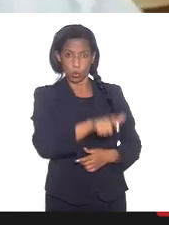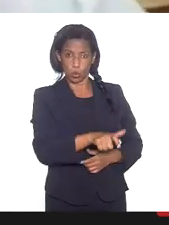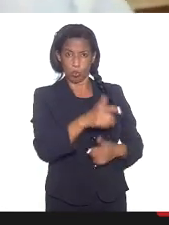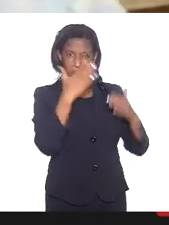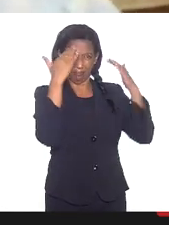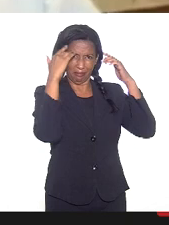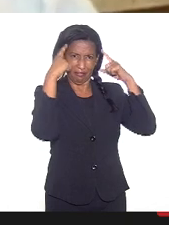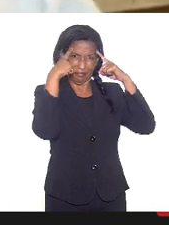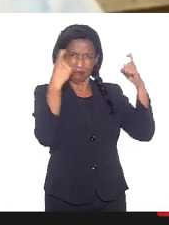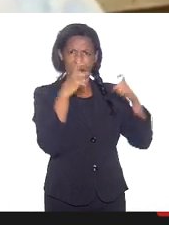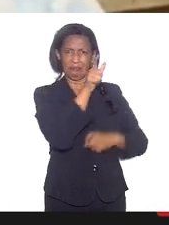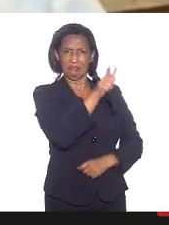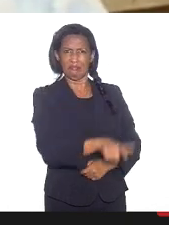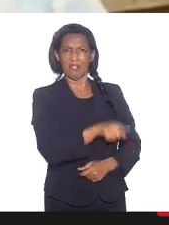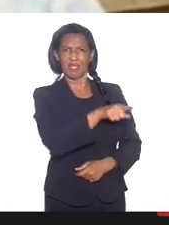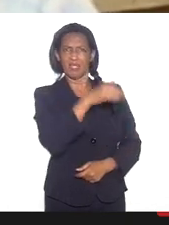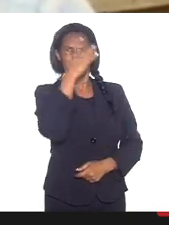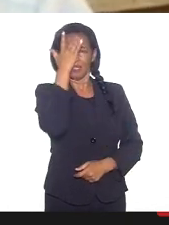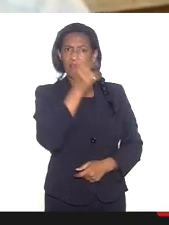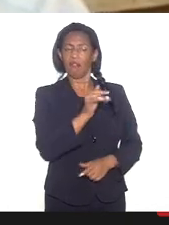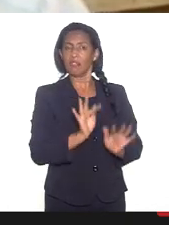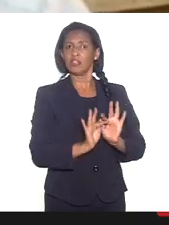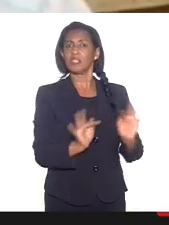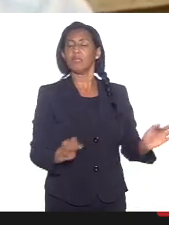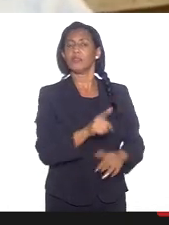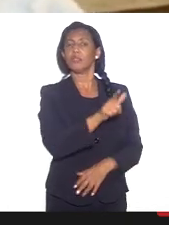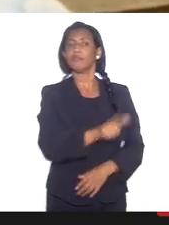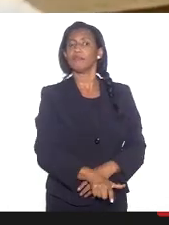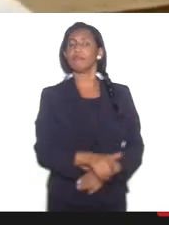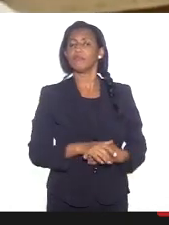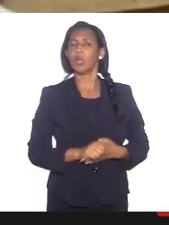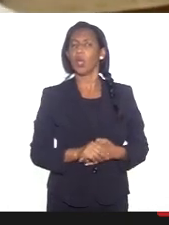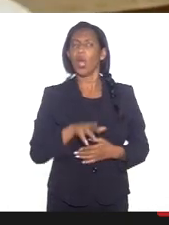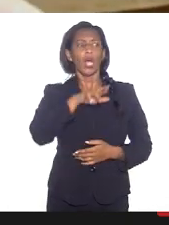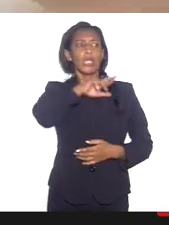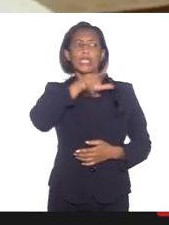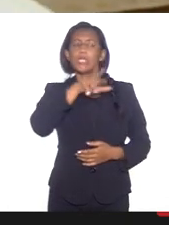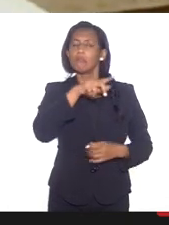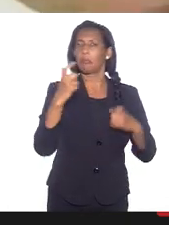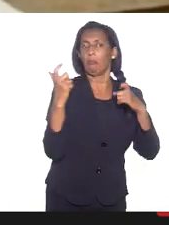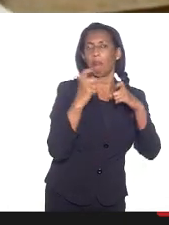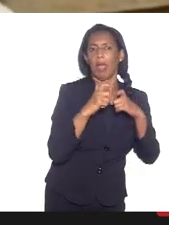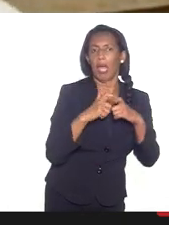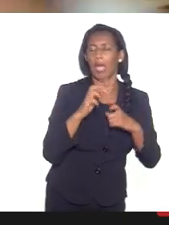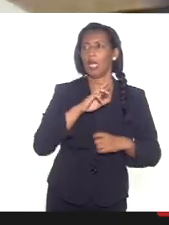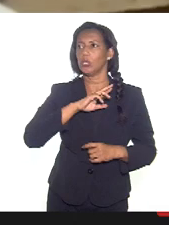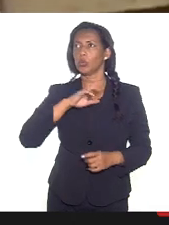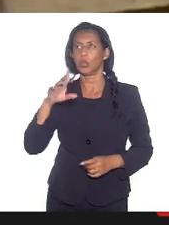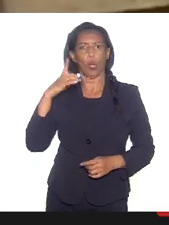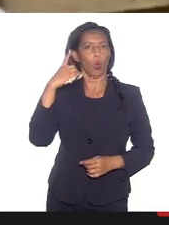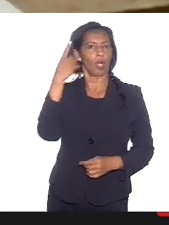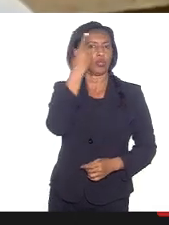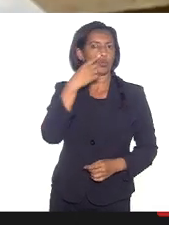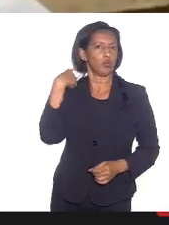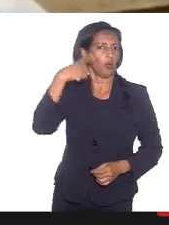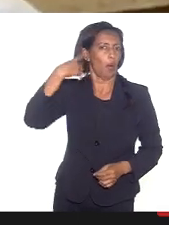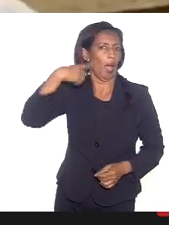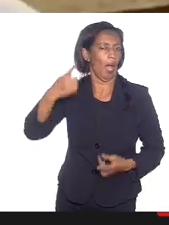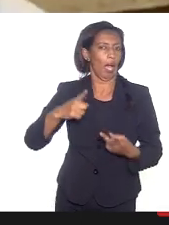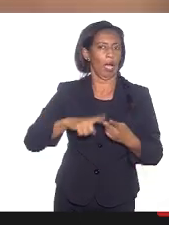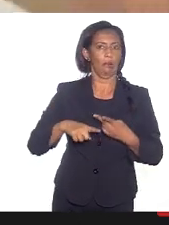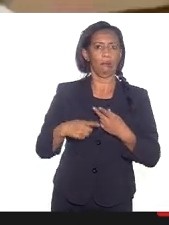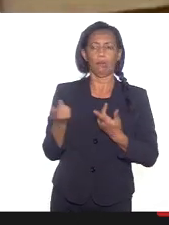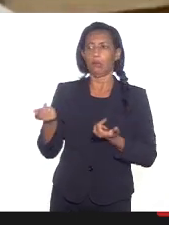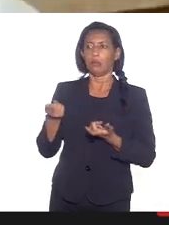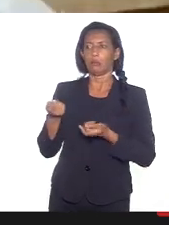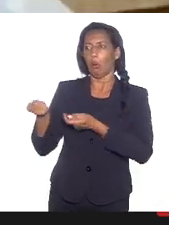fanáticos, são pessoas extremamente simples. Não são médicos, não são advogados, não são economistas, não